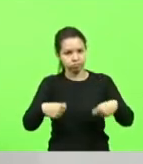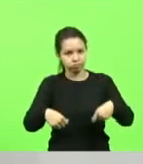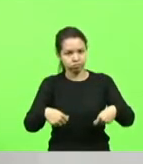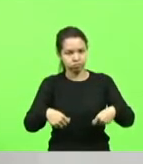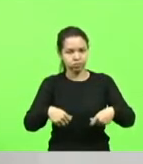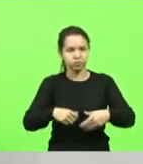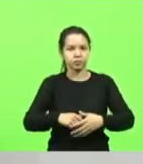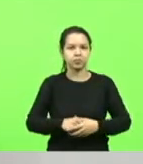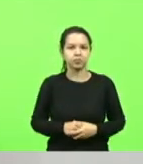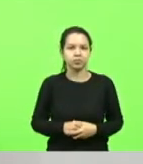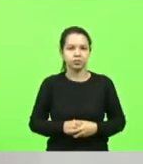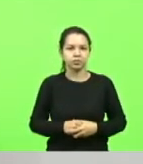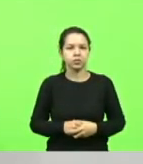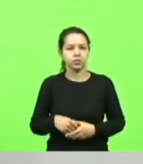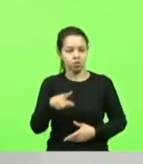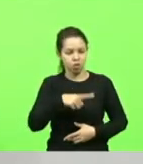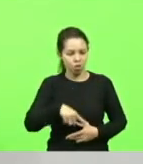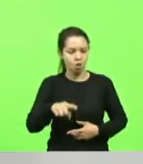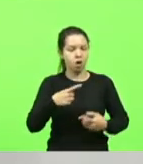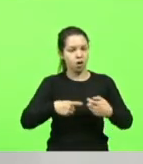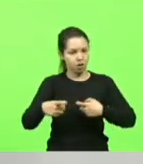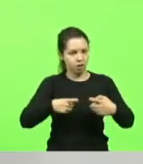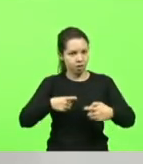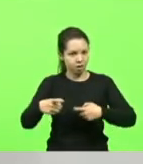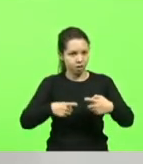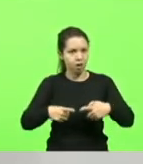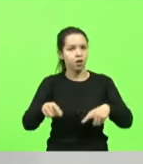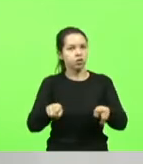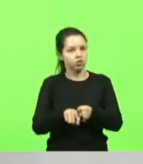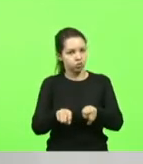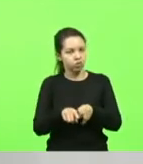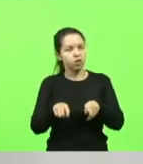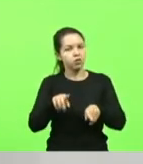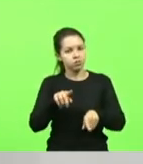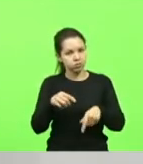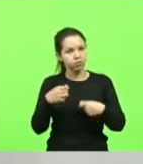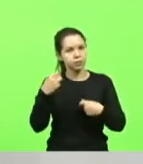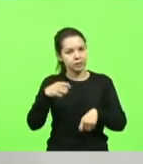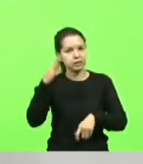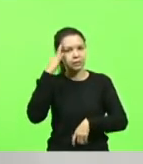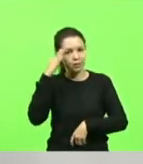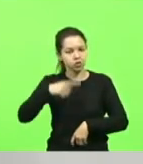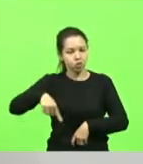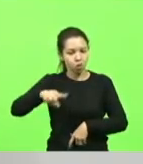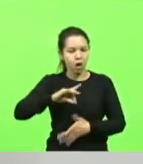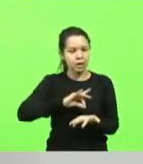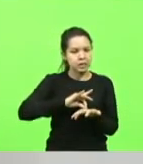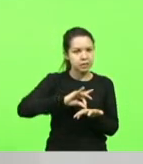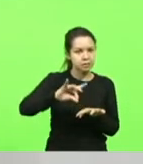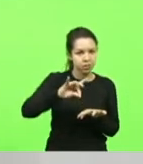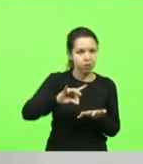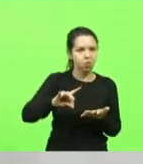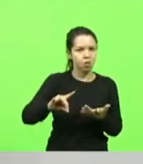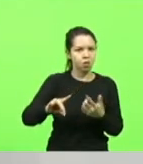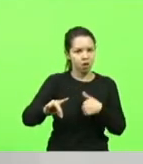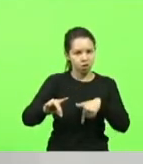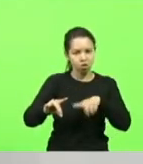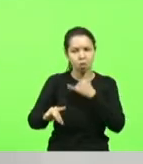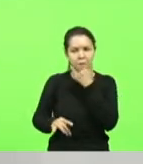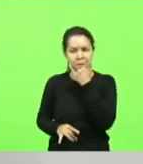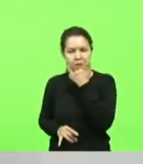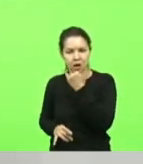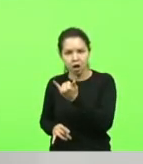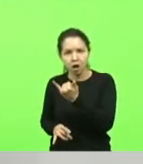E como nós temos uma guerra, nós temos que reconhecer que nós também temos o inimigo. O inimigo, ele não merece piedade. Ele não